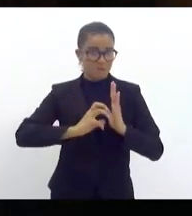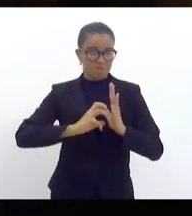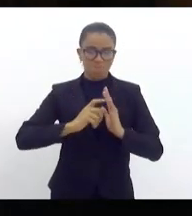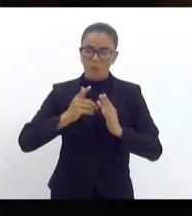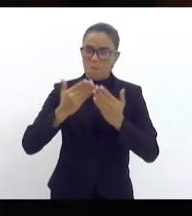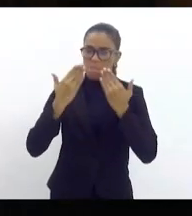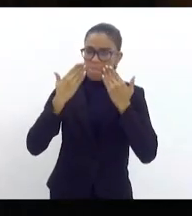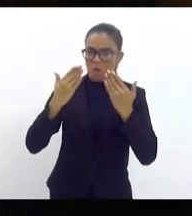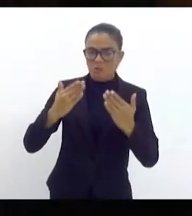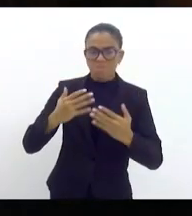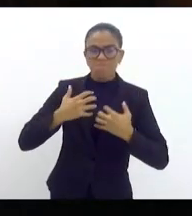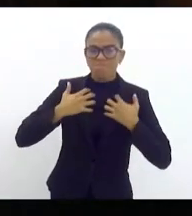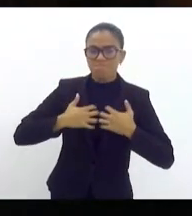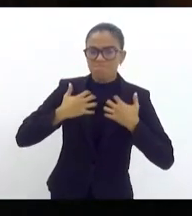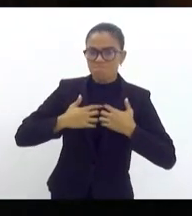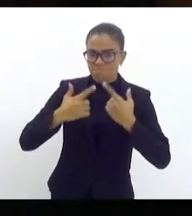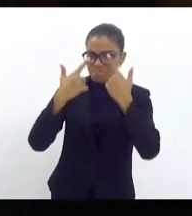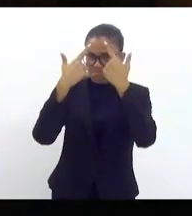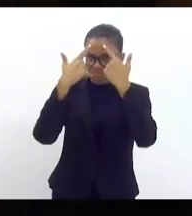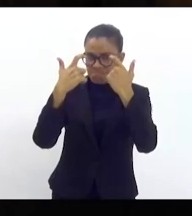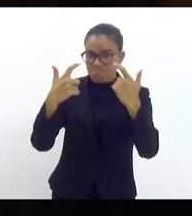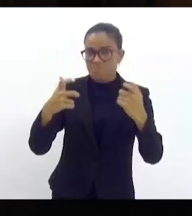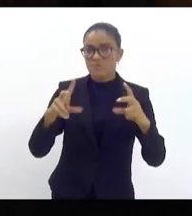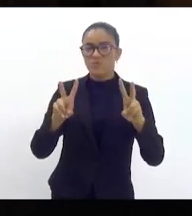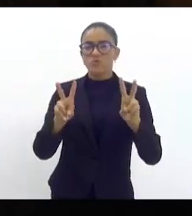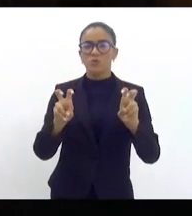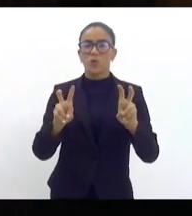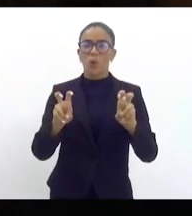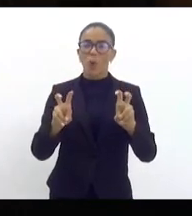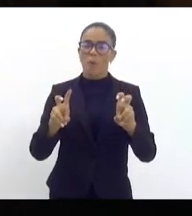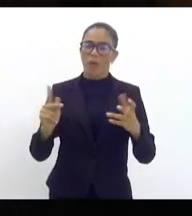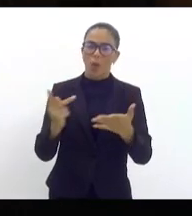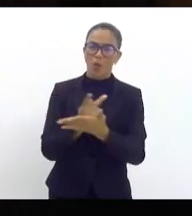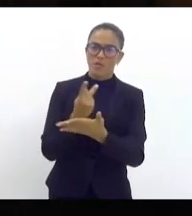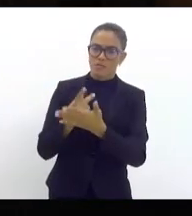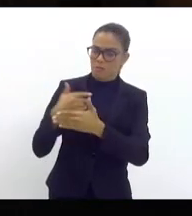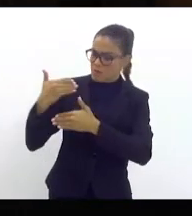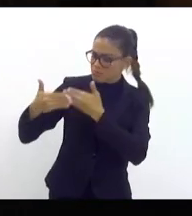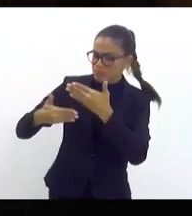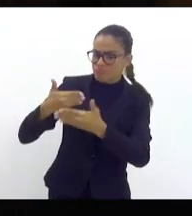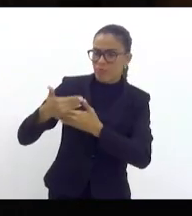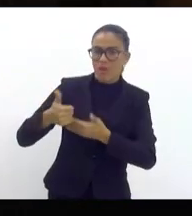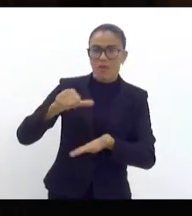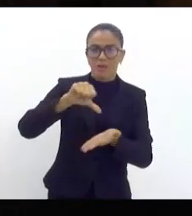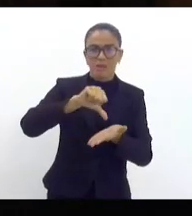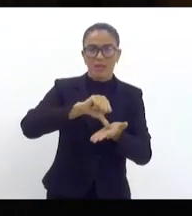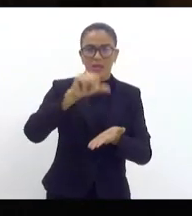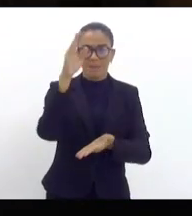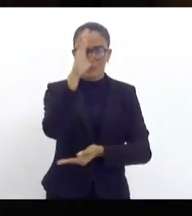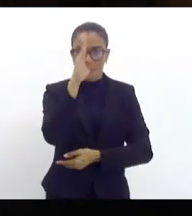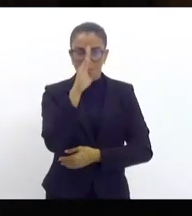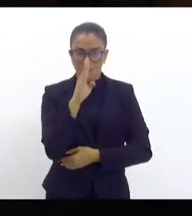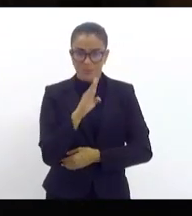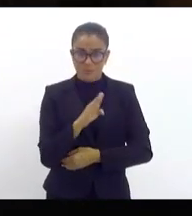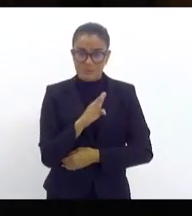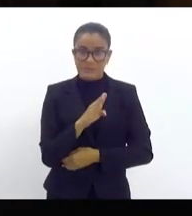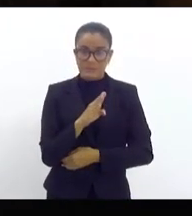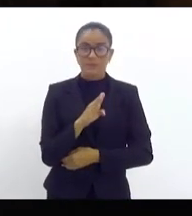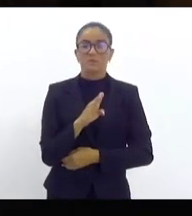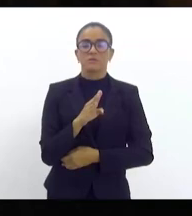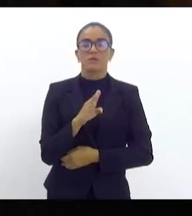manifestar a minha indignação em relação aos mais recentes acontecimentos na capital do nosso país, quando